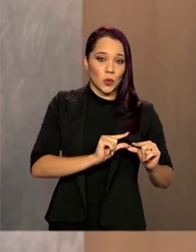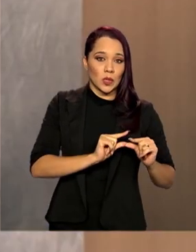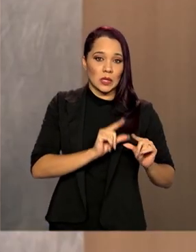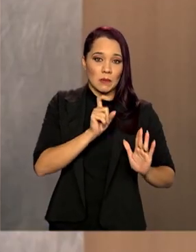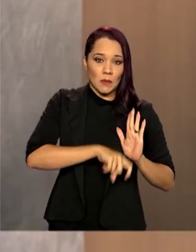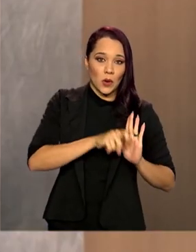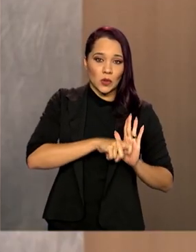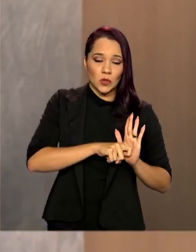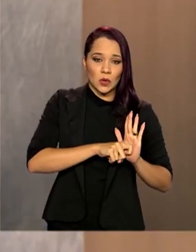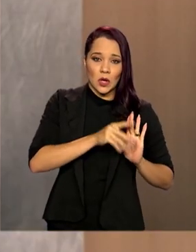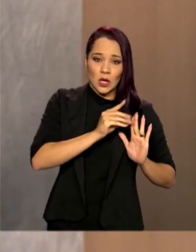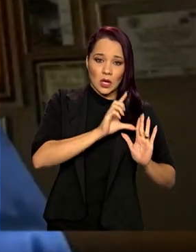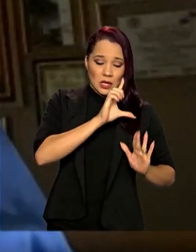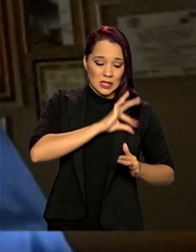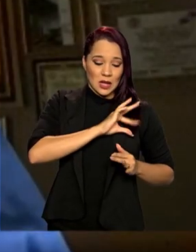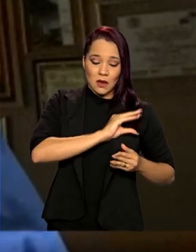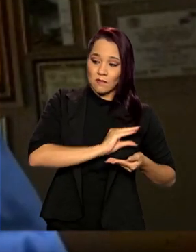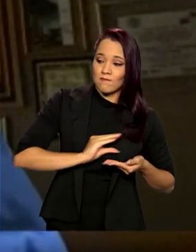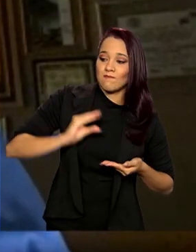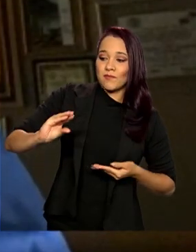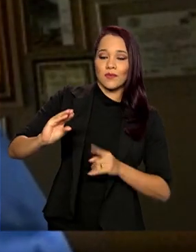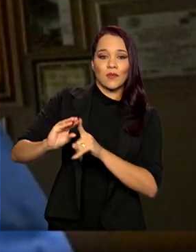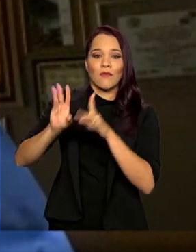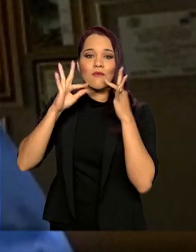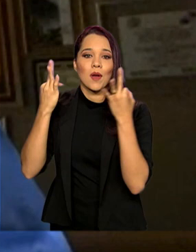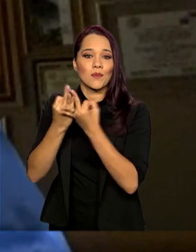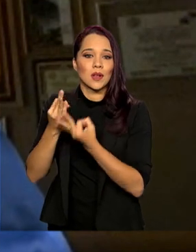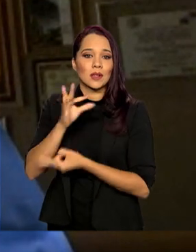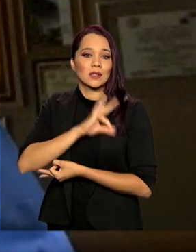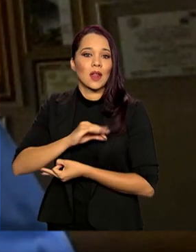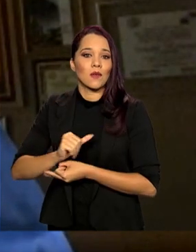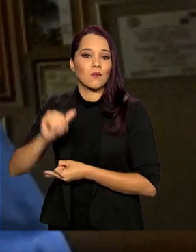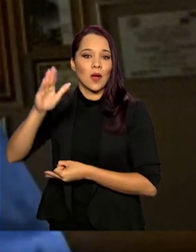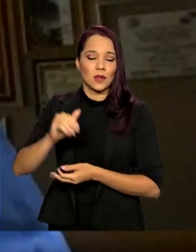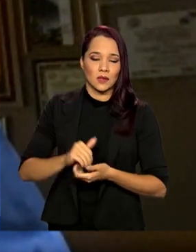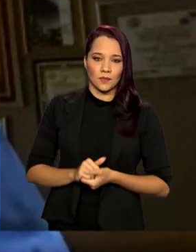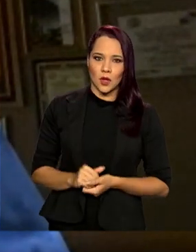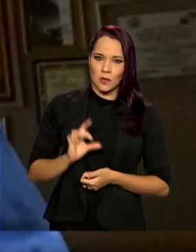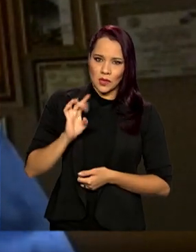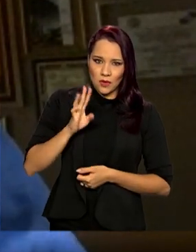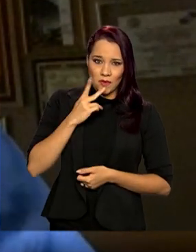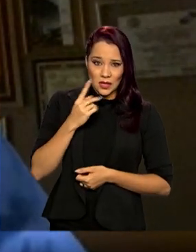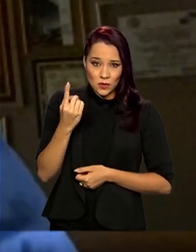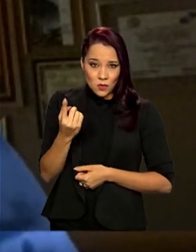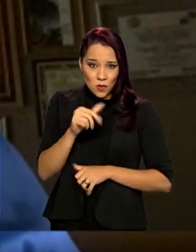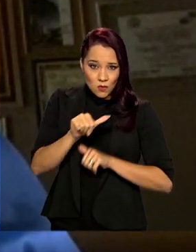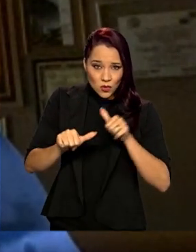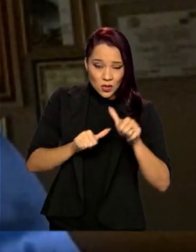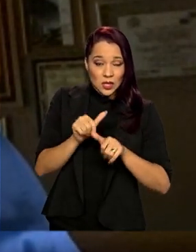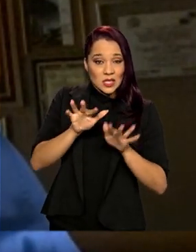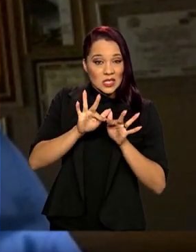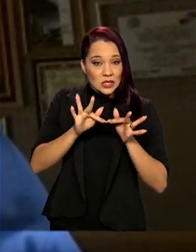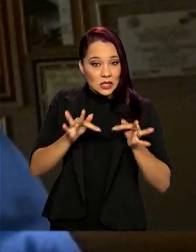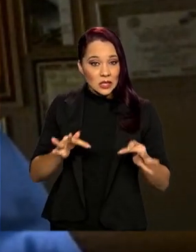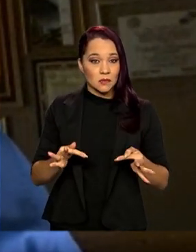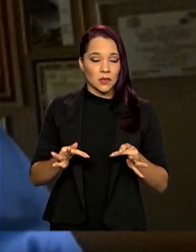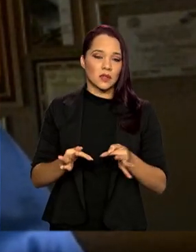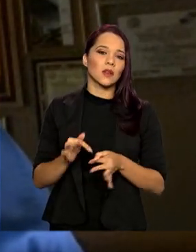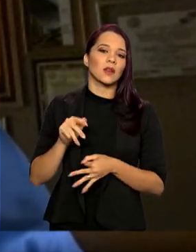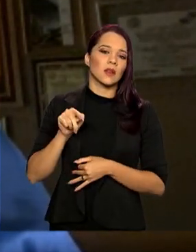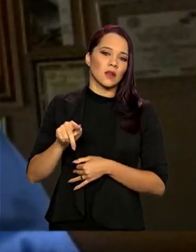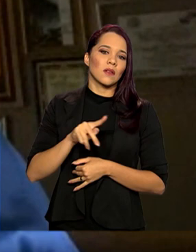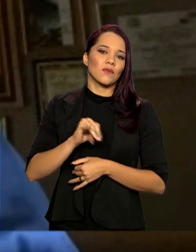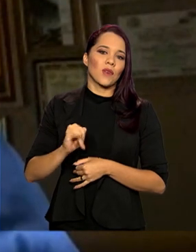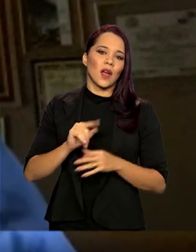nas famílias que ganham mais. Mas eu posso adiantar que só essa mudança de simplificação, ela vai